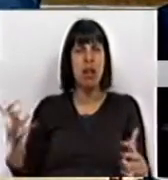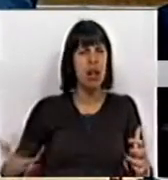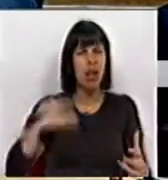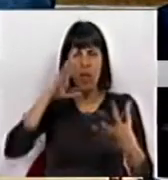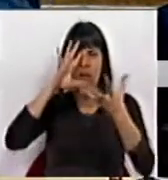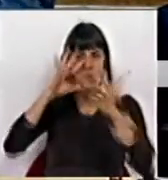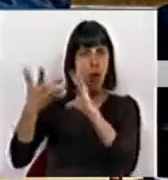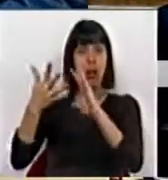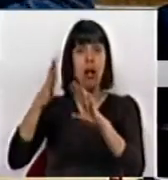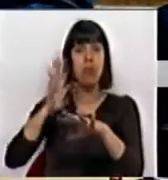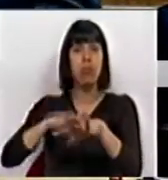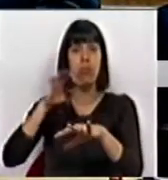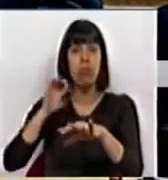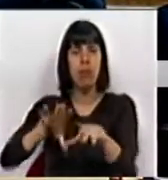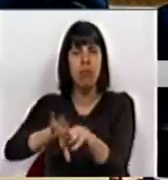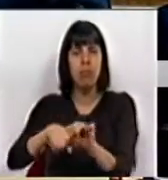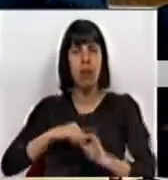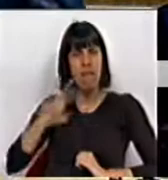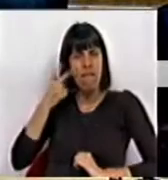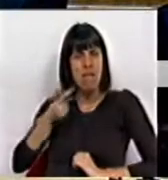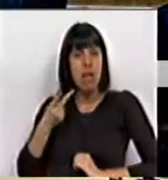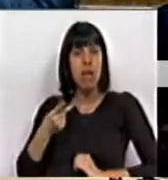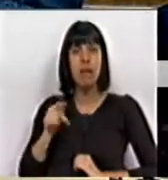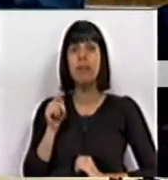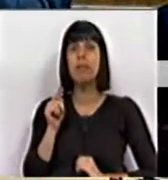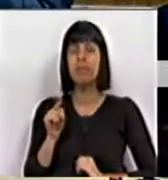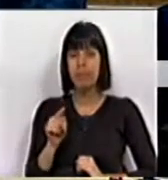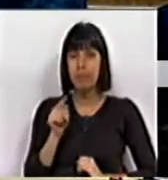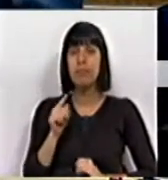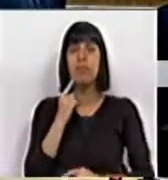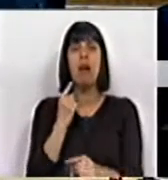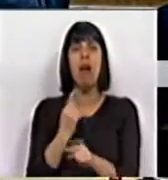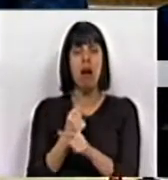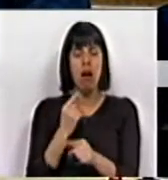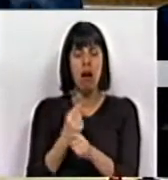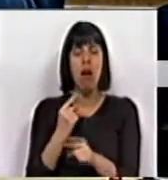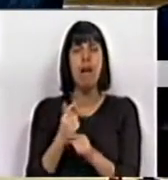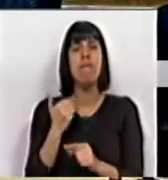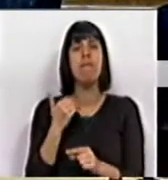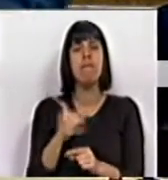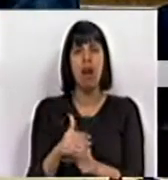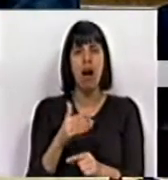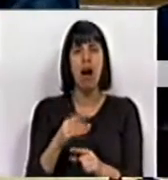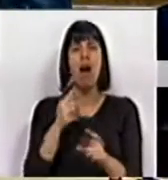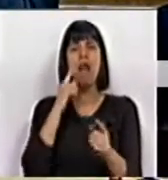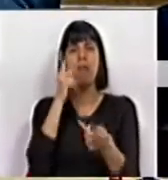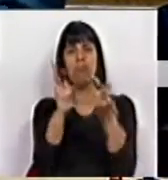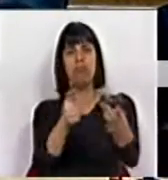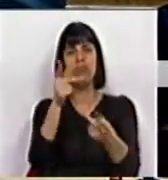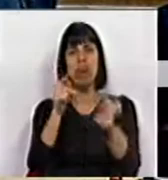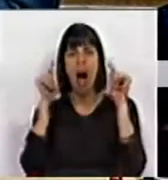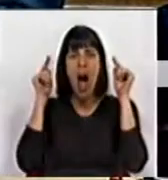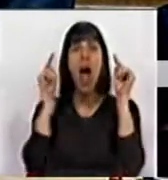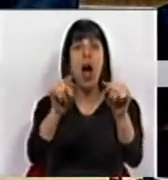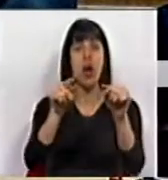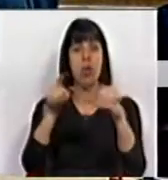revoltados, tendo em conta a degradação da sua vida, esses são aqueles que funcionarão como juízes e